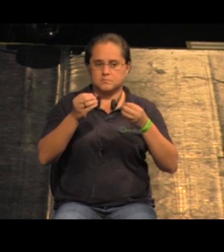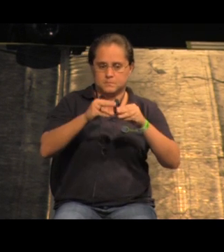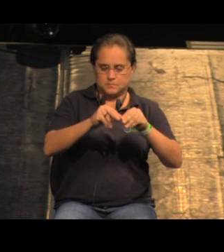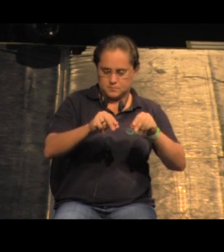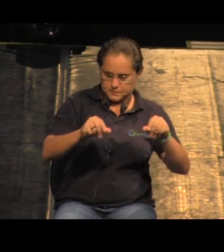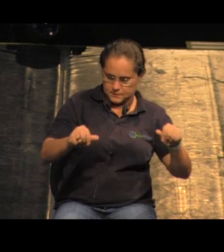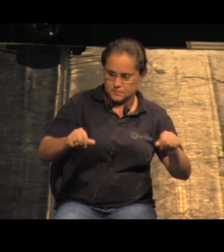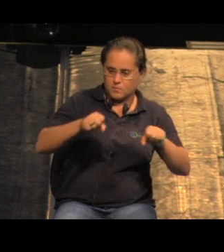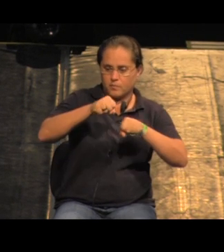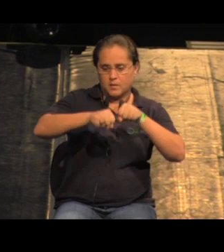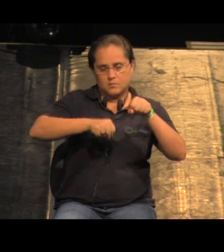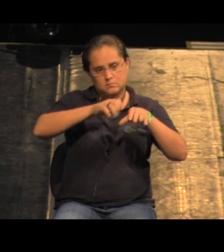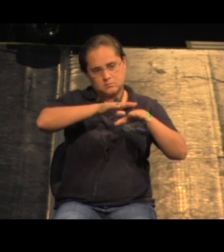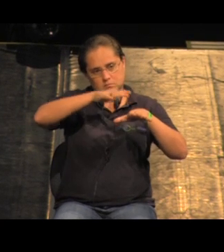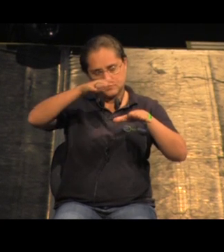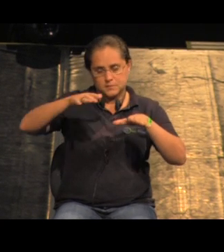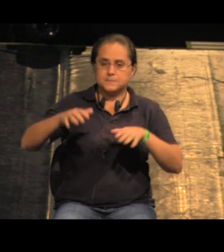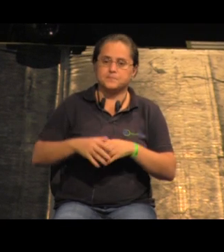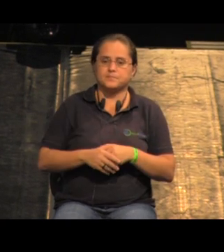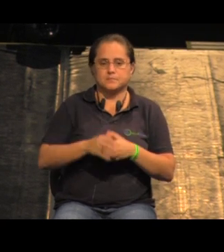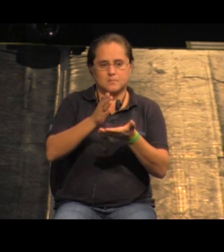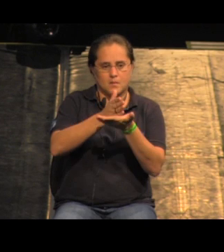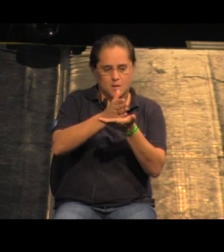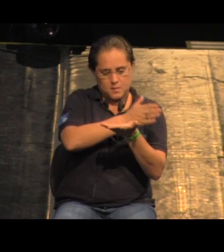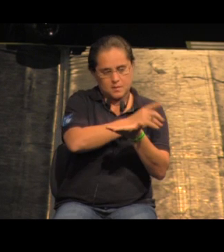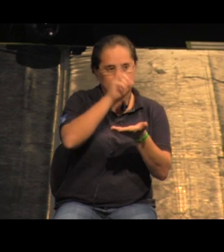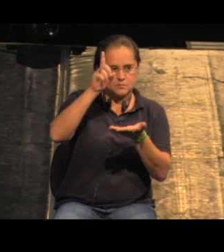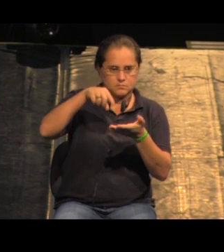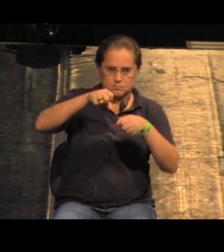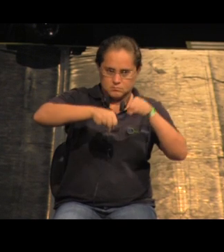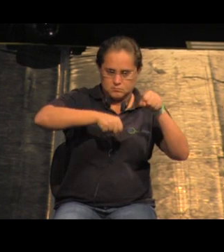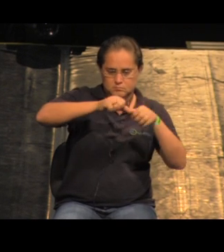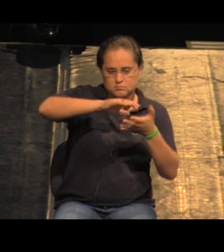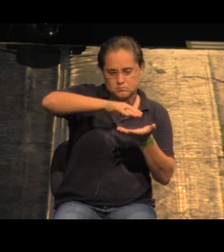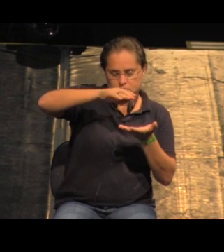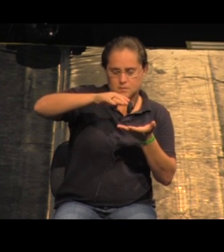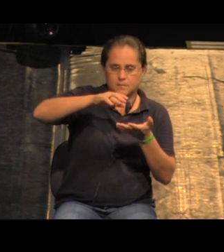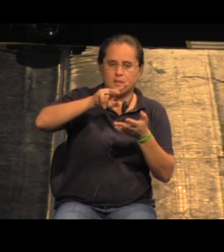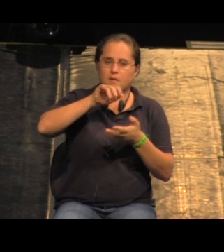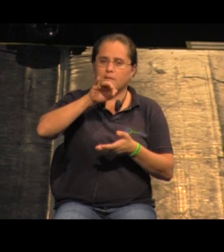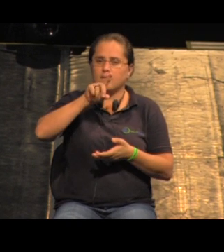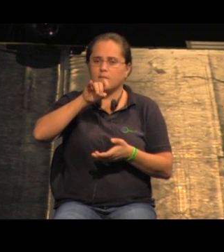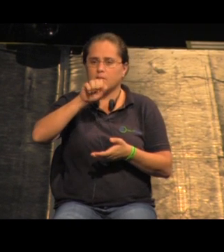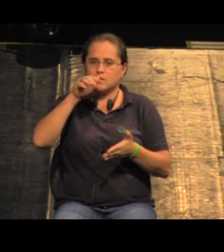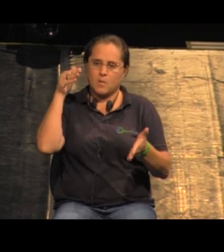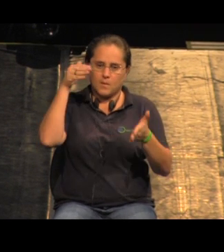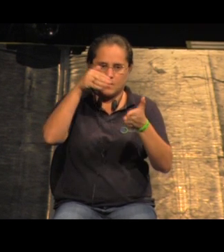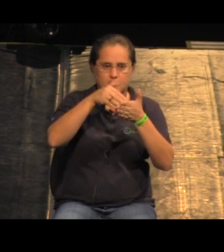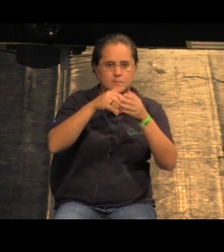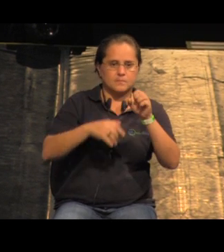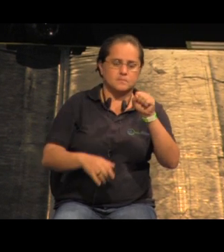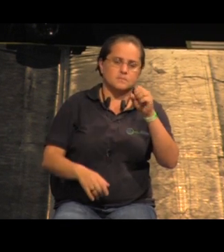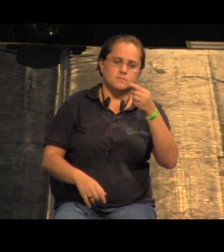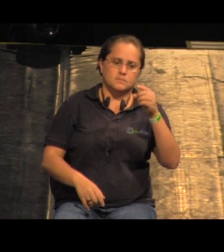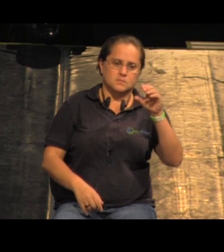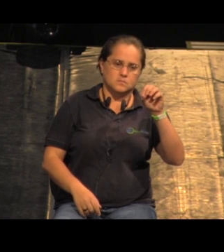ou a ciclovia aérea a metade da ciclovia é aérea a partir do Vidigal até São Conrado ela é toda aérea